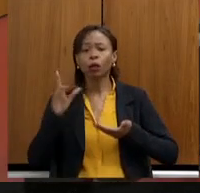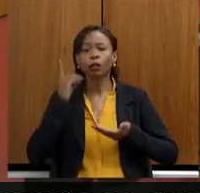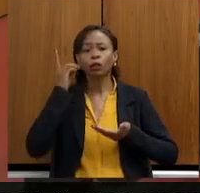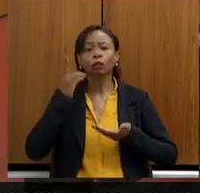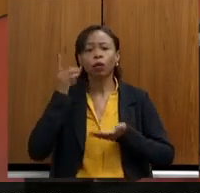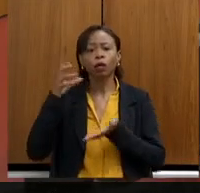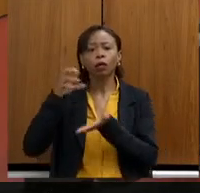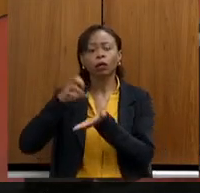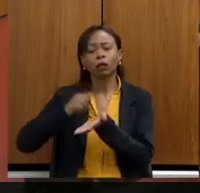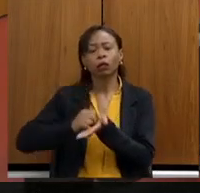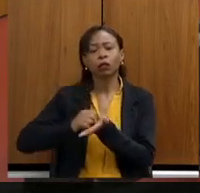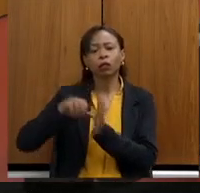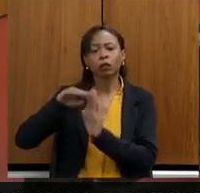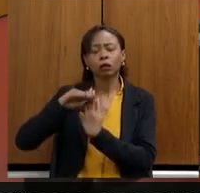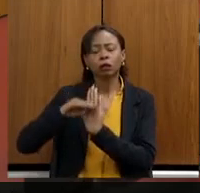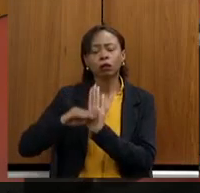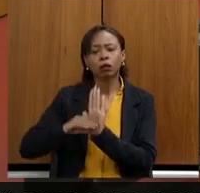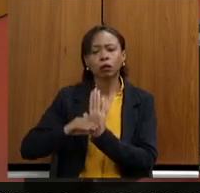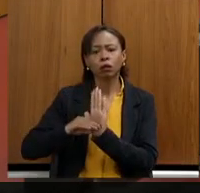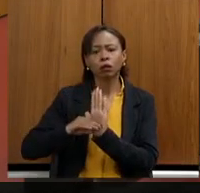aqui na ordem.